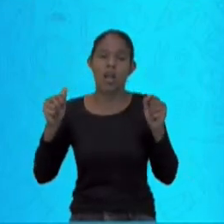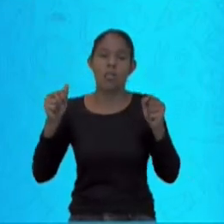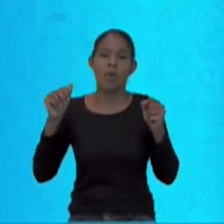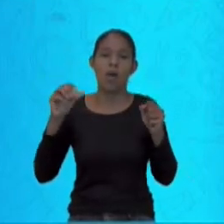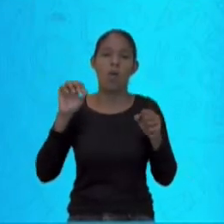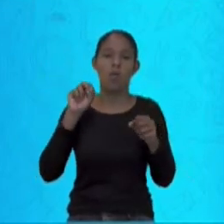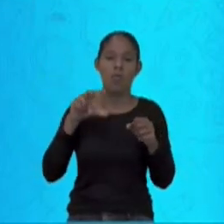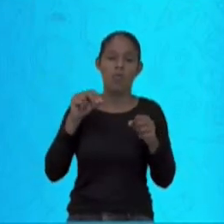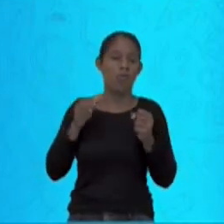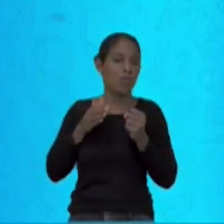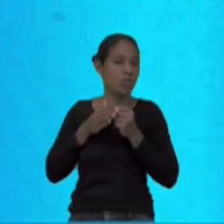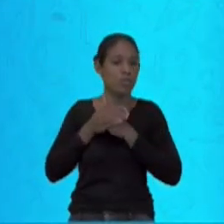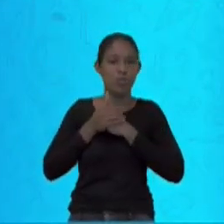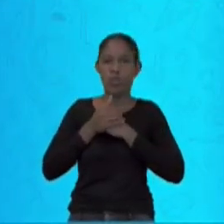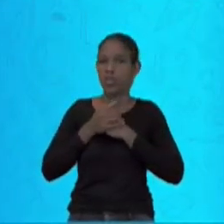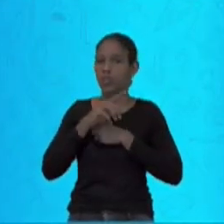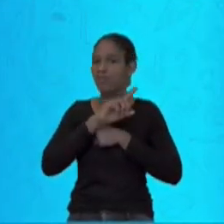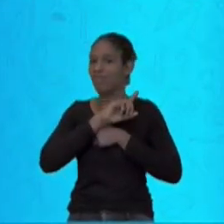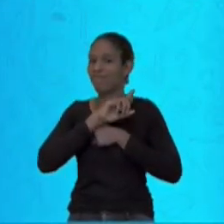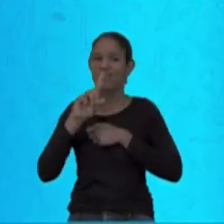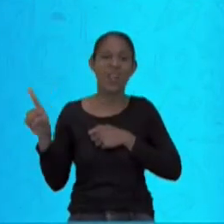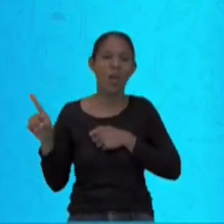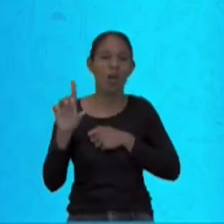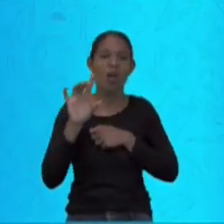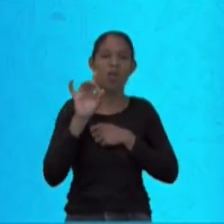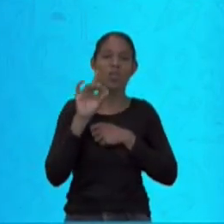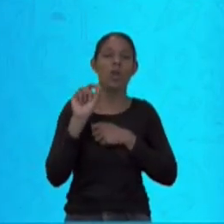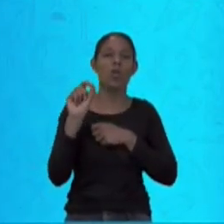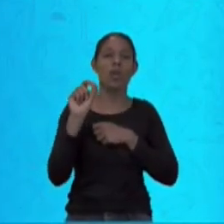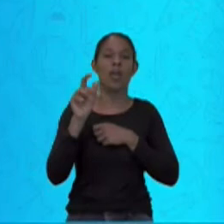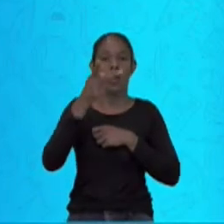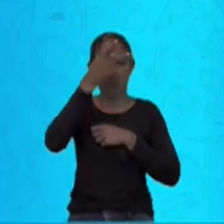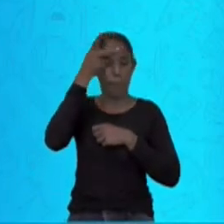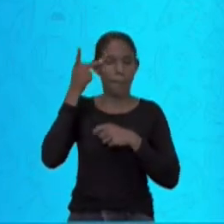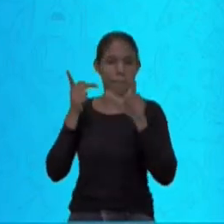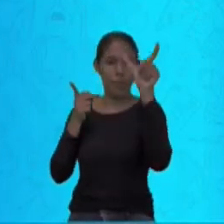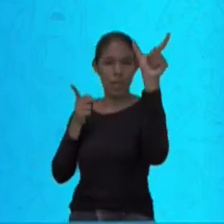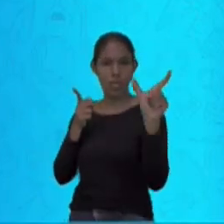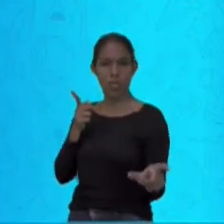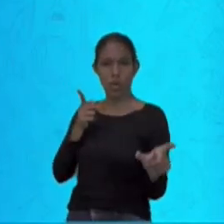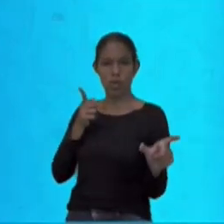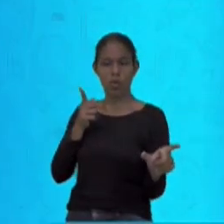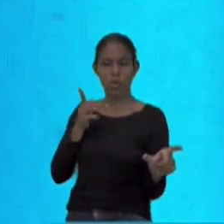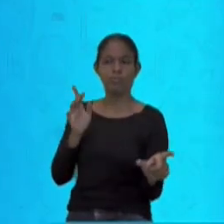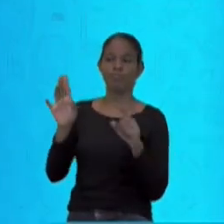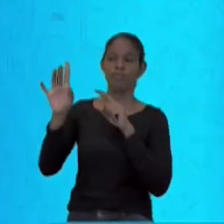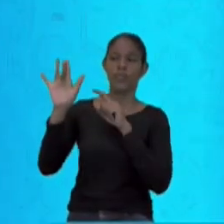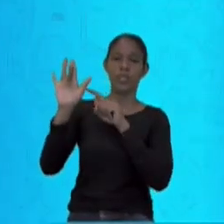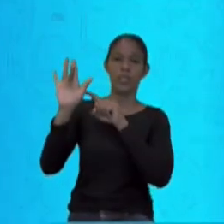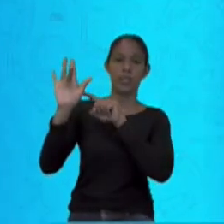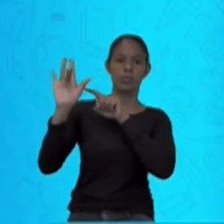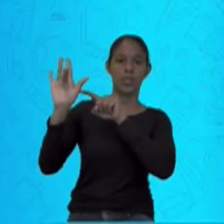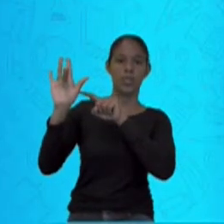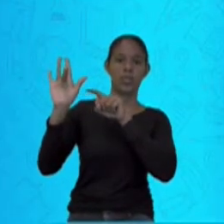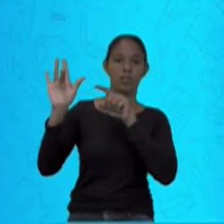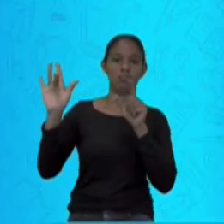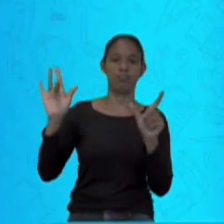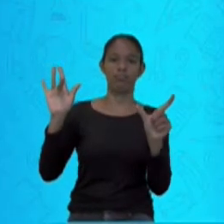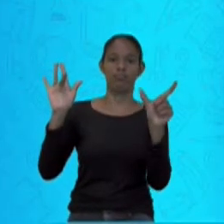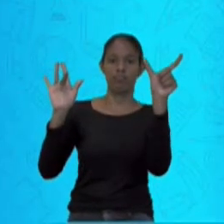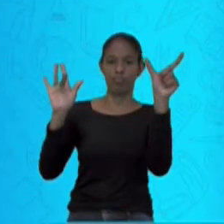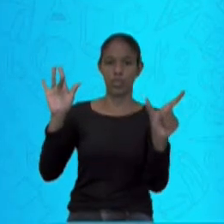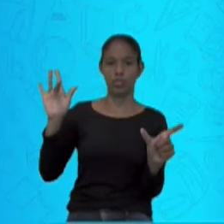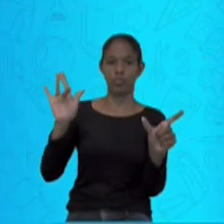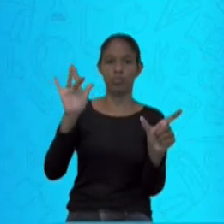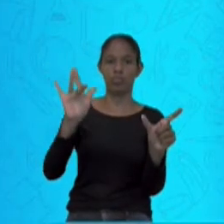enfatizando, ser humano, Aedes, ser humano. Período de incubação, que é o período entre o